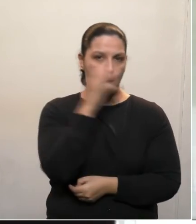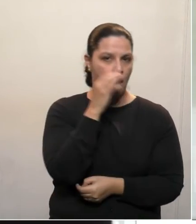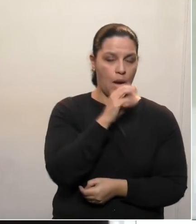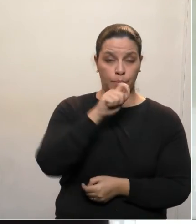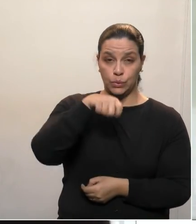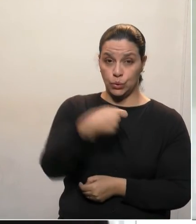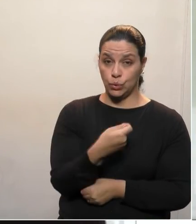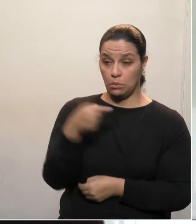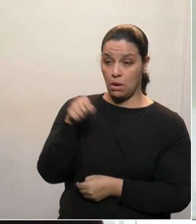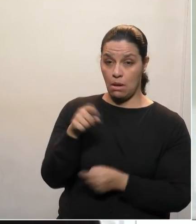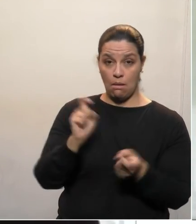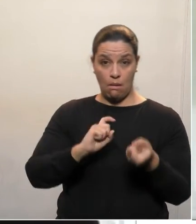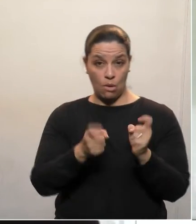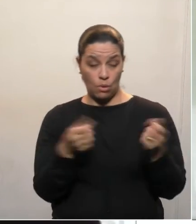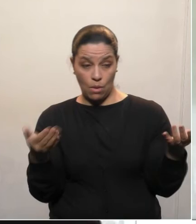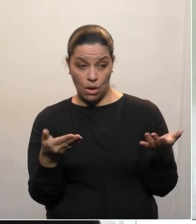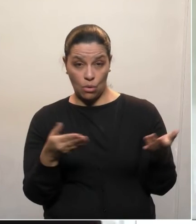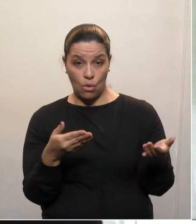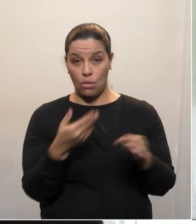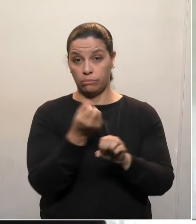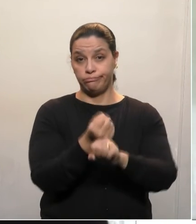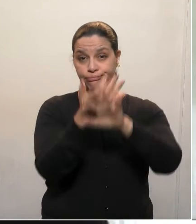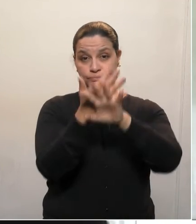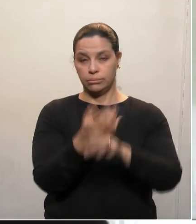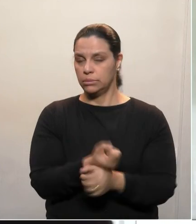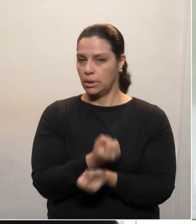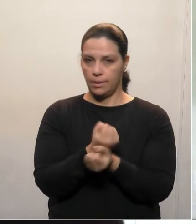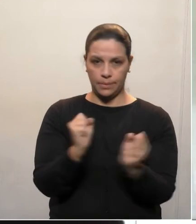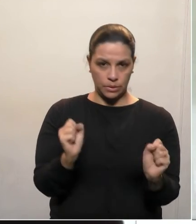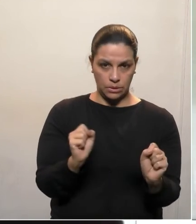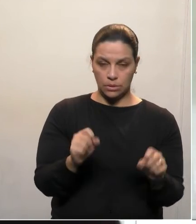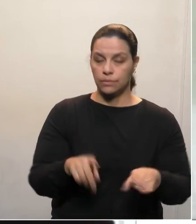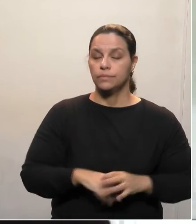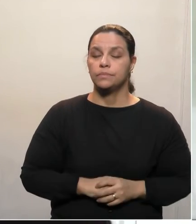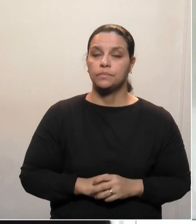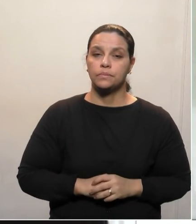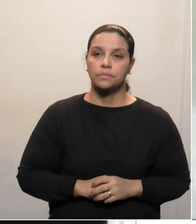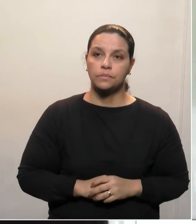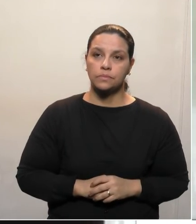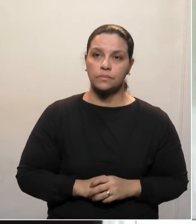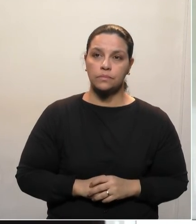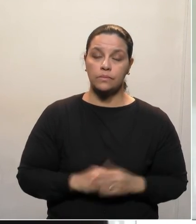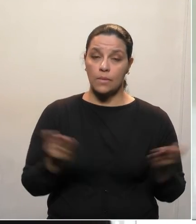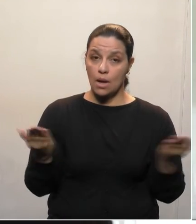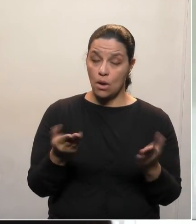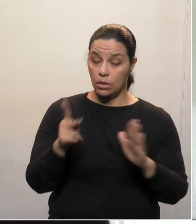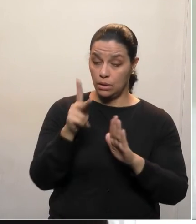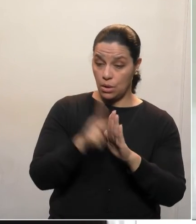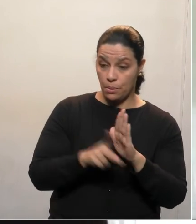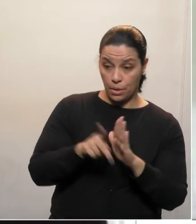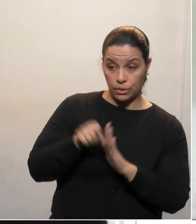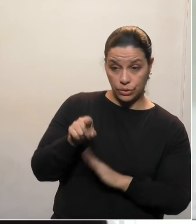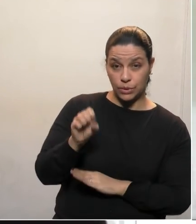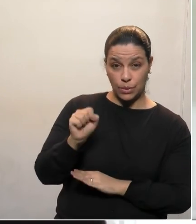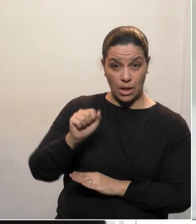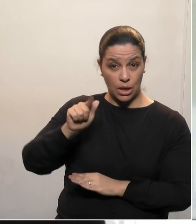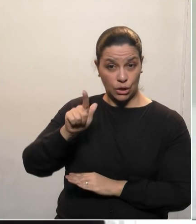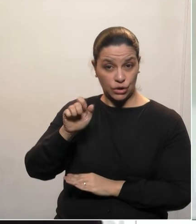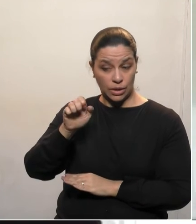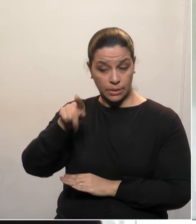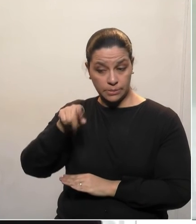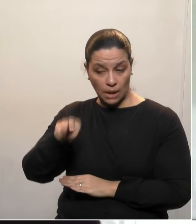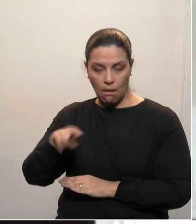com esse modelo de sessão que temos, que é remoto, e é um projeto muito importante